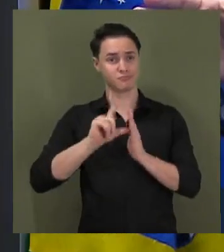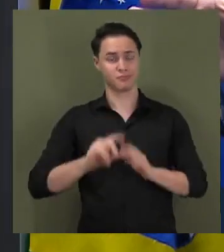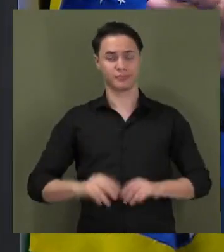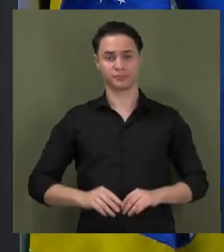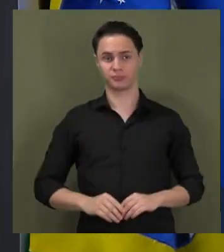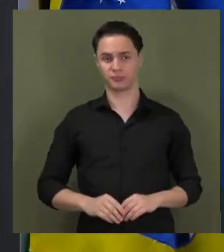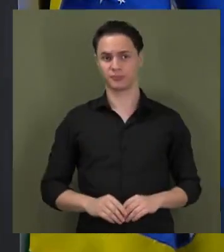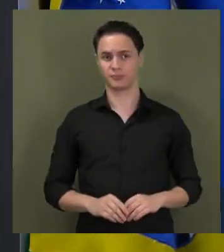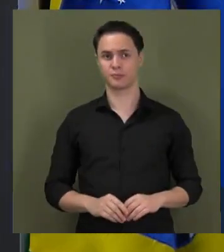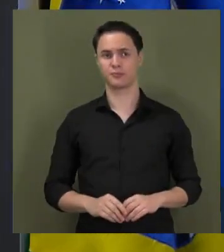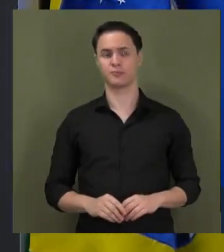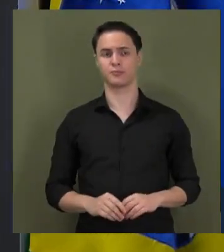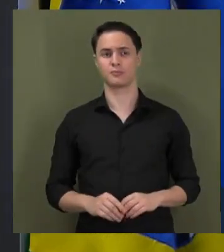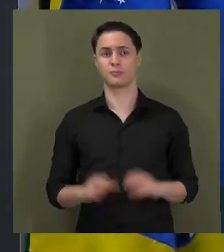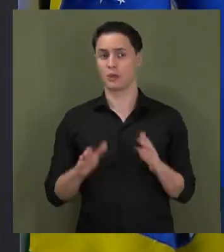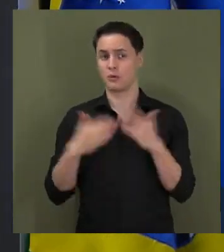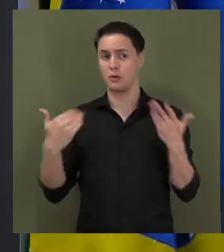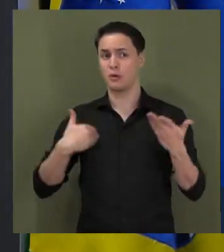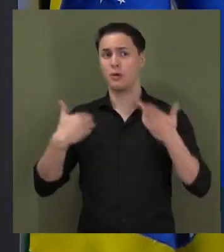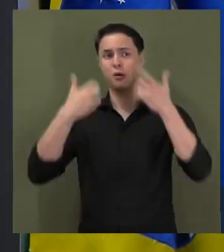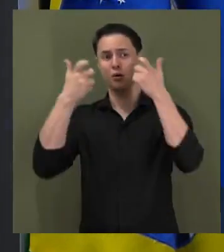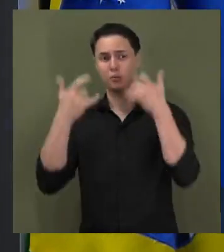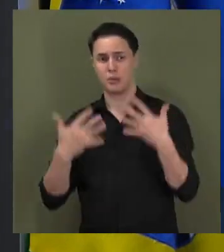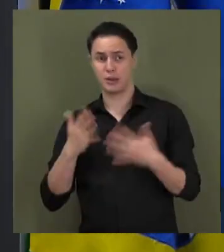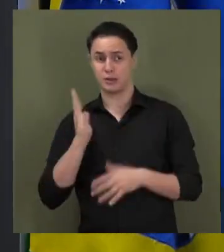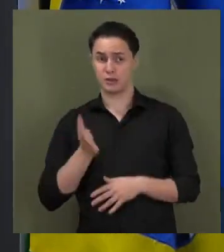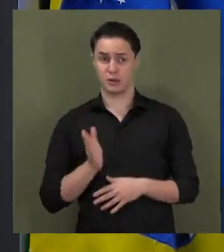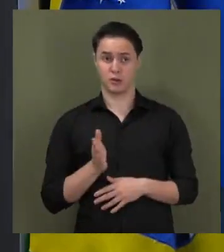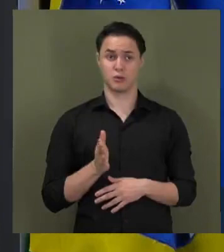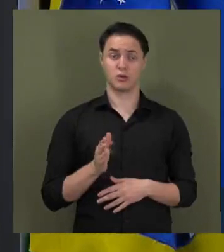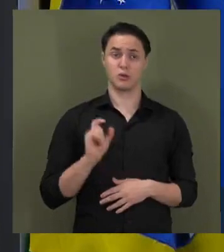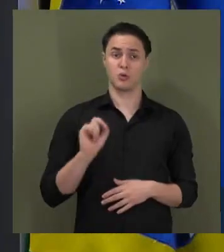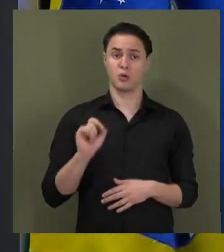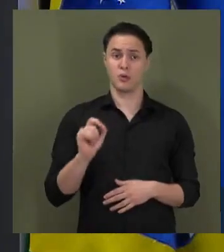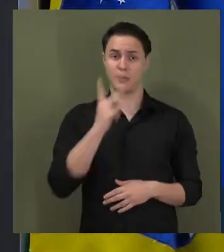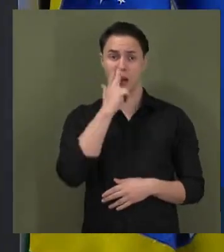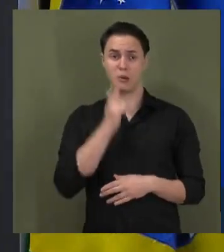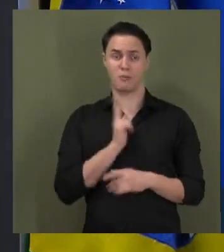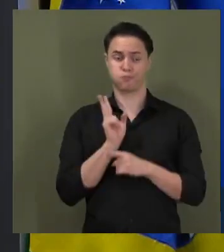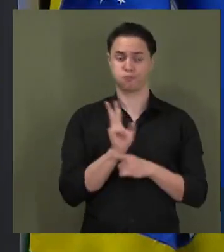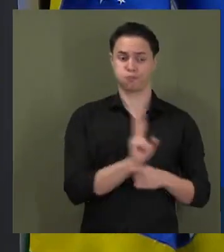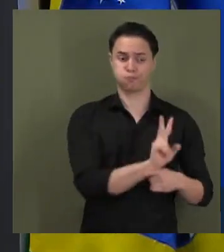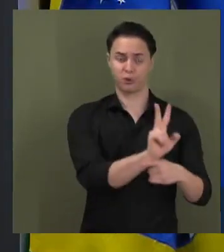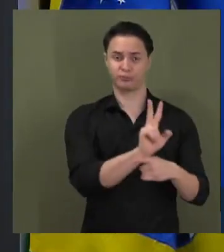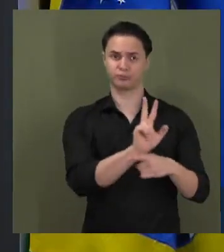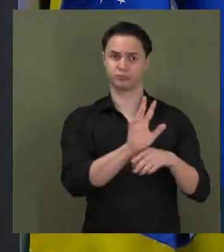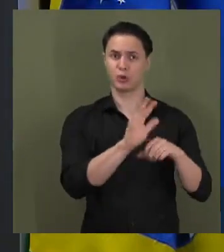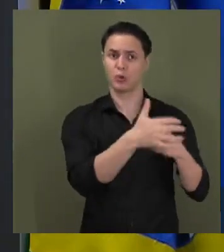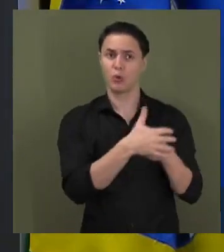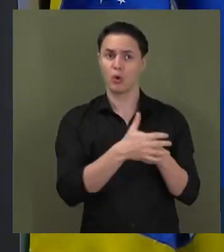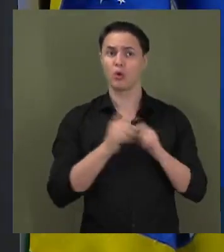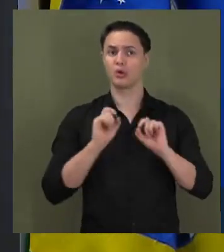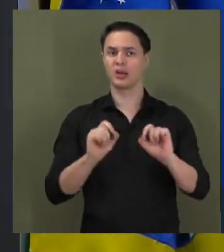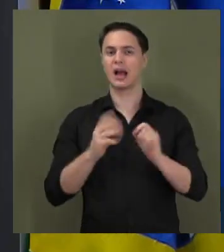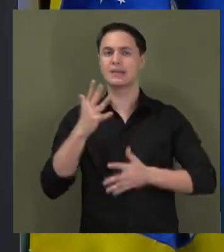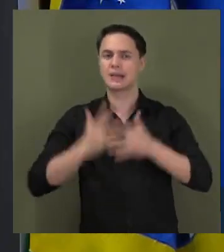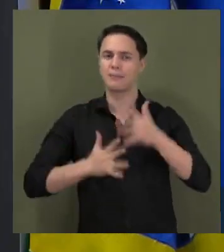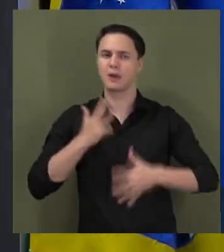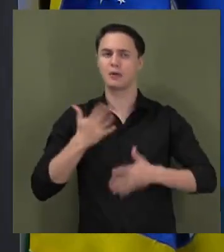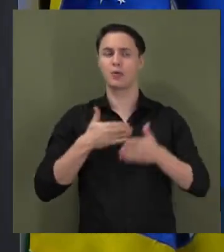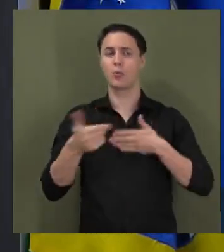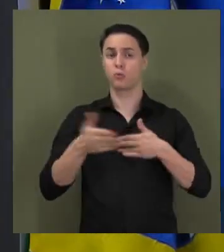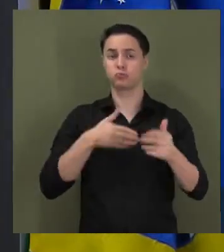apenas, como eu disse aqui, fazendo uma blindagem completa, impedindo qualquer